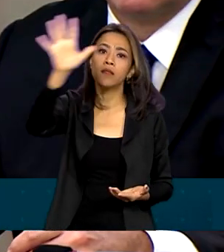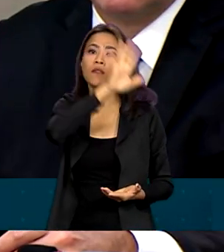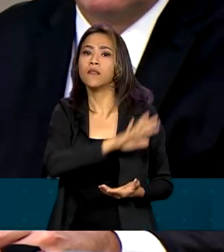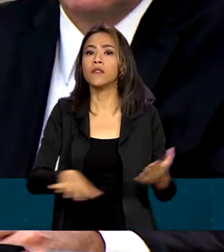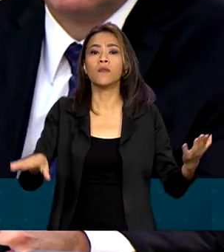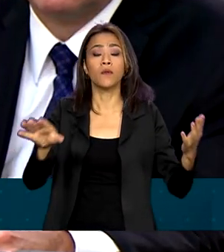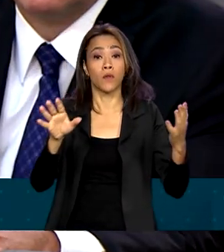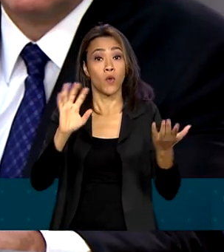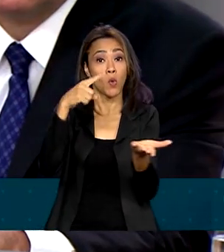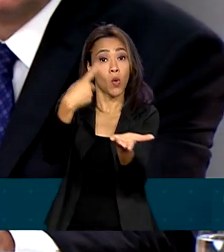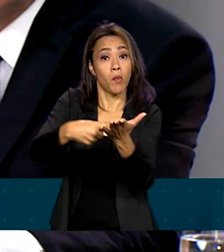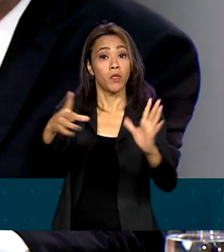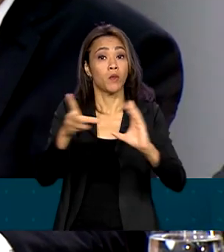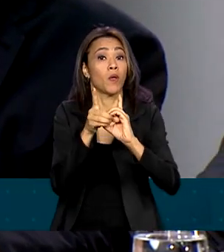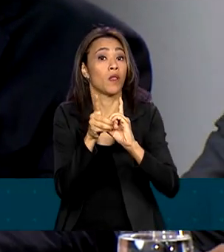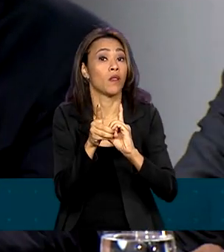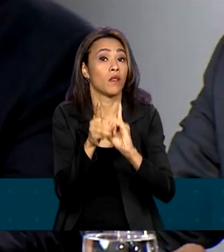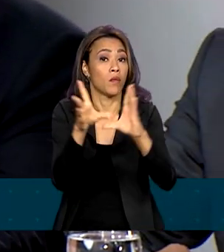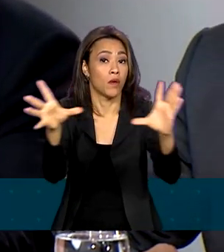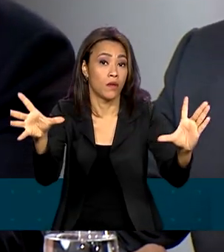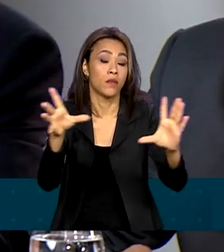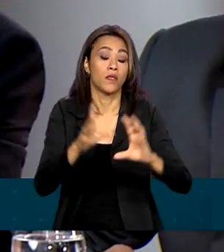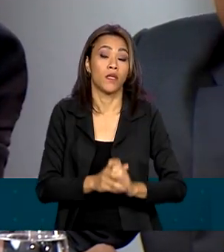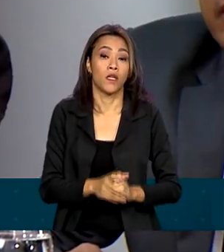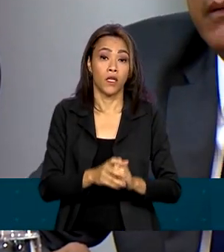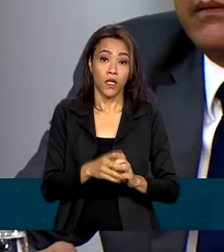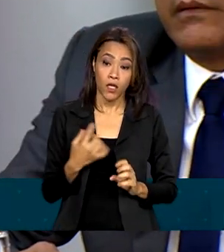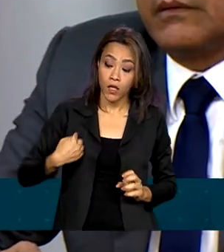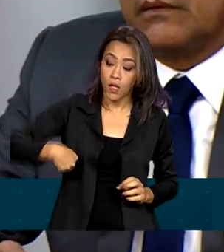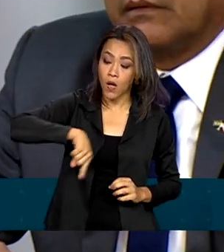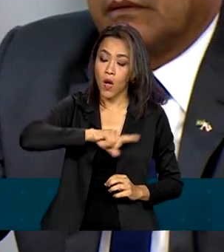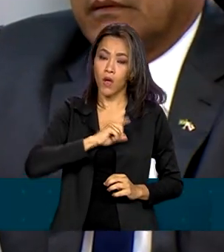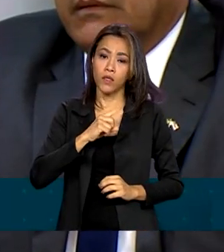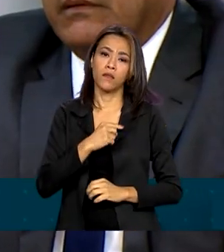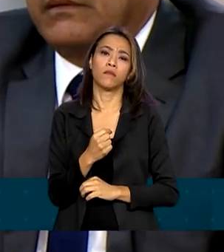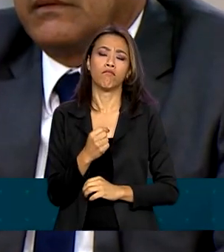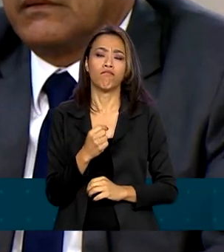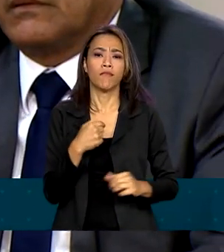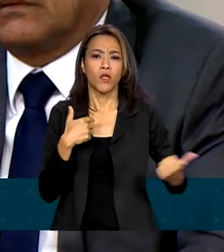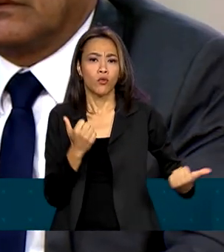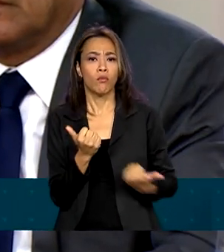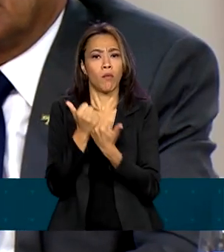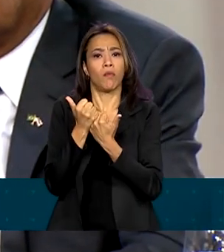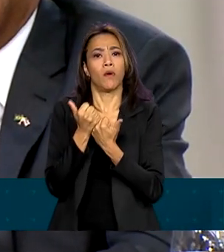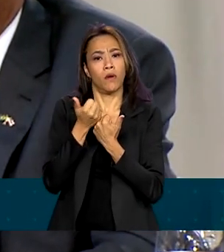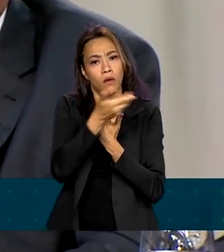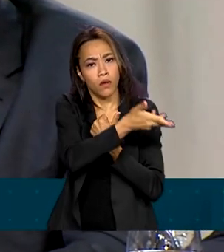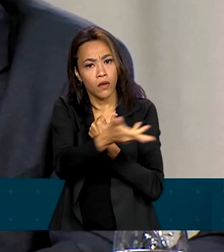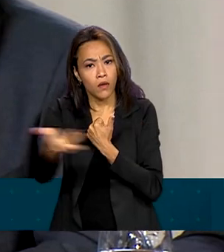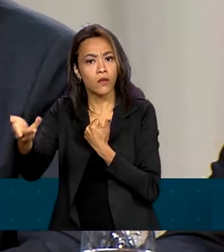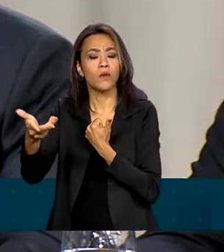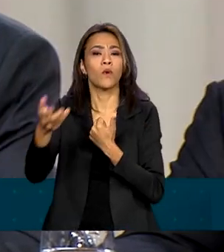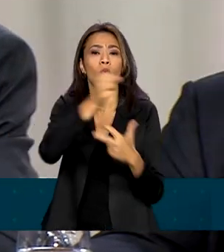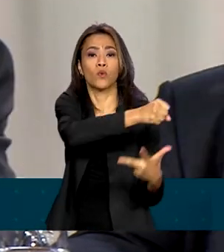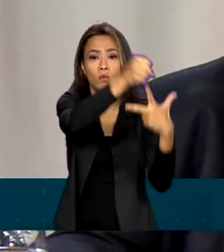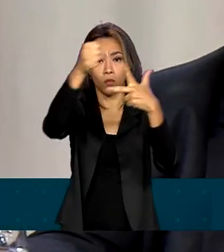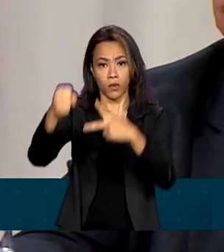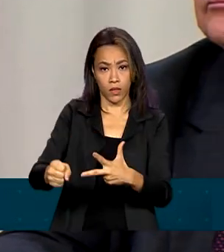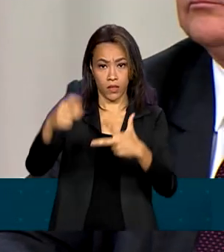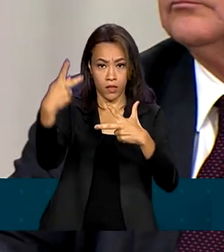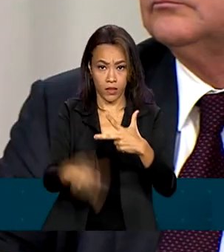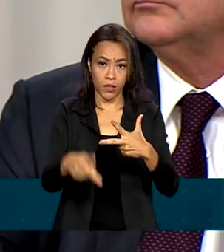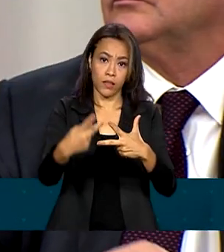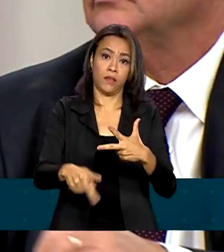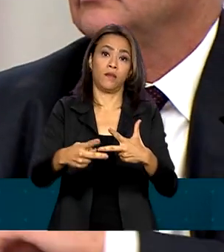democracia e nos colocar ao lado dos poderes constituídos deste país, neste momento